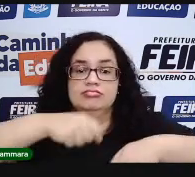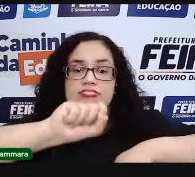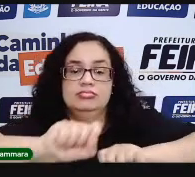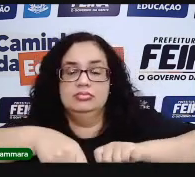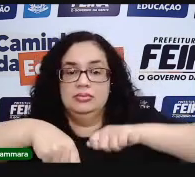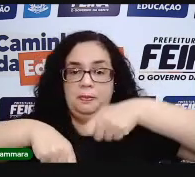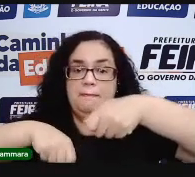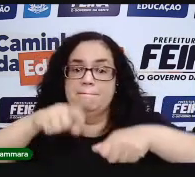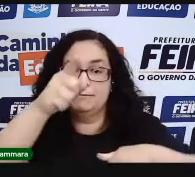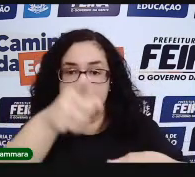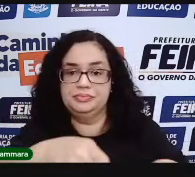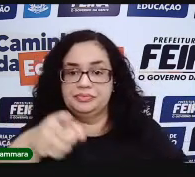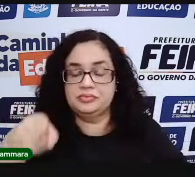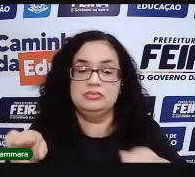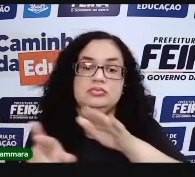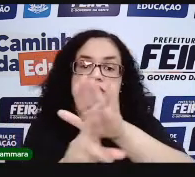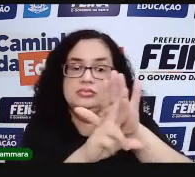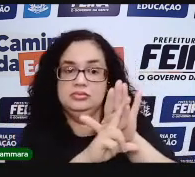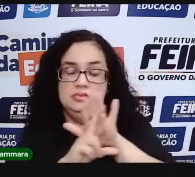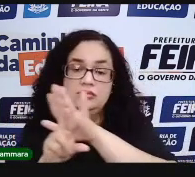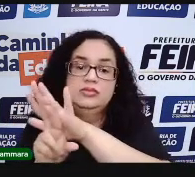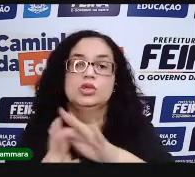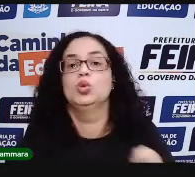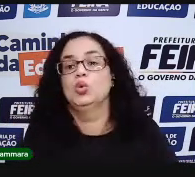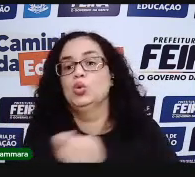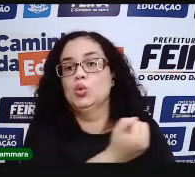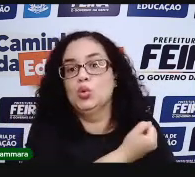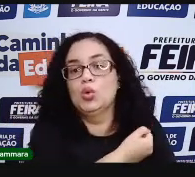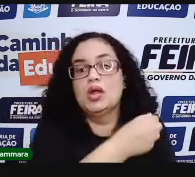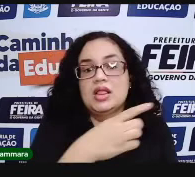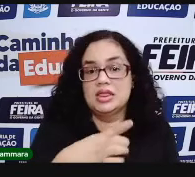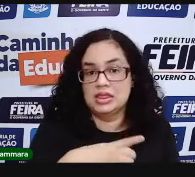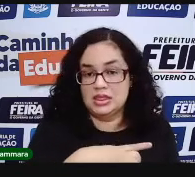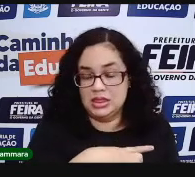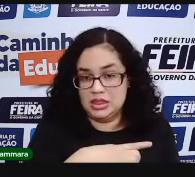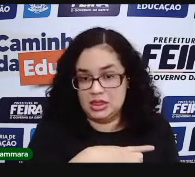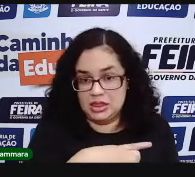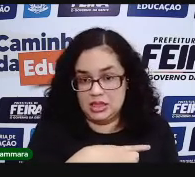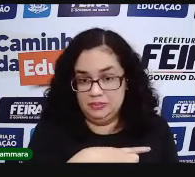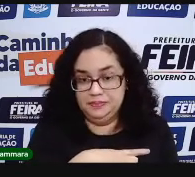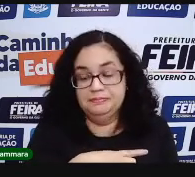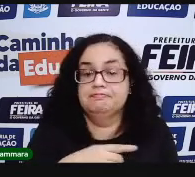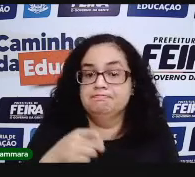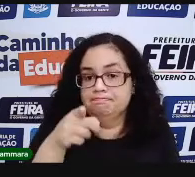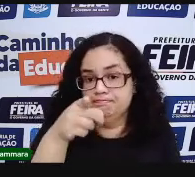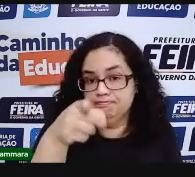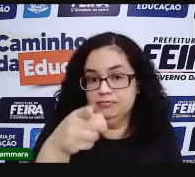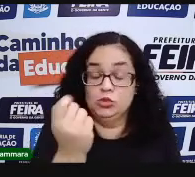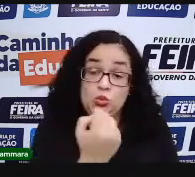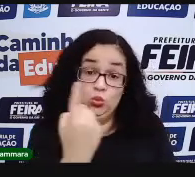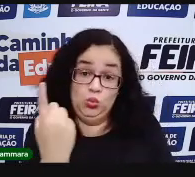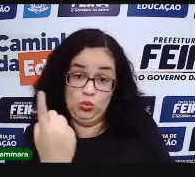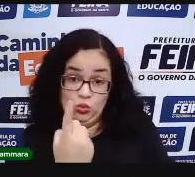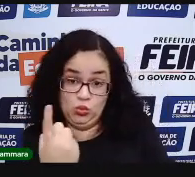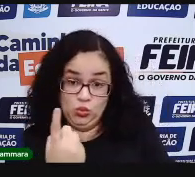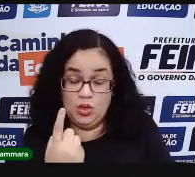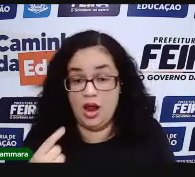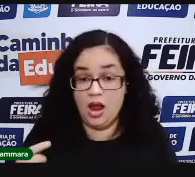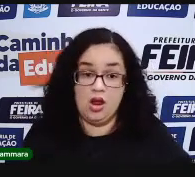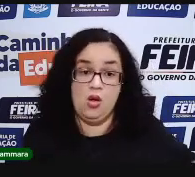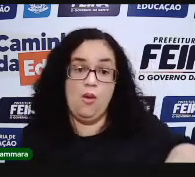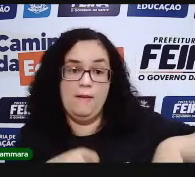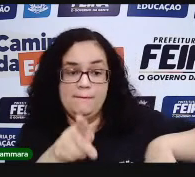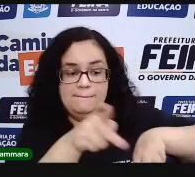representava um número. Então, a gente tem aí, ó. O bastão, que representava o 1.